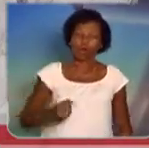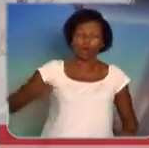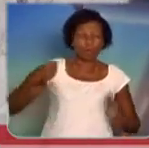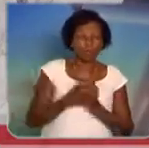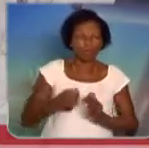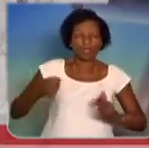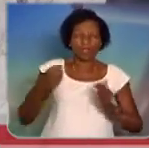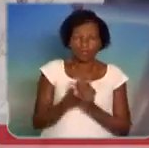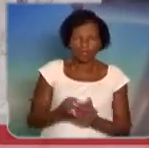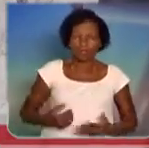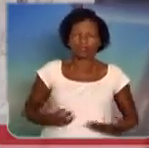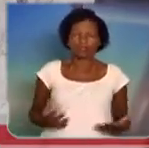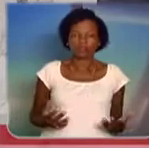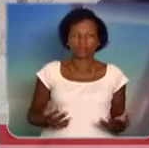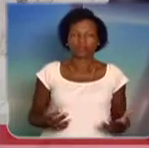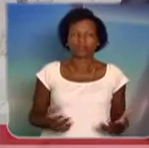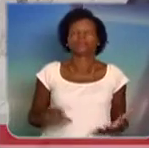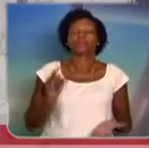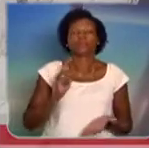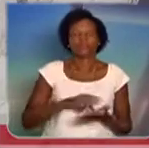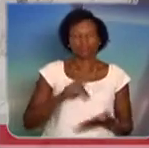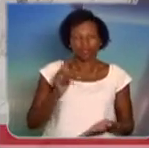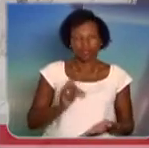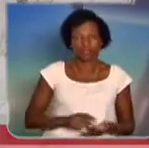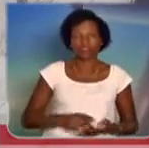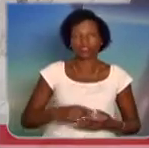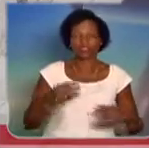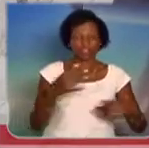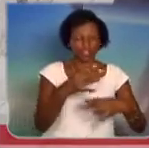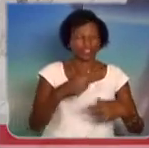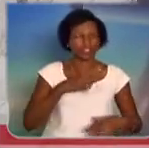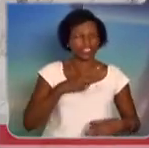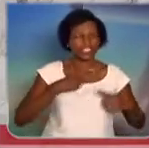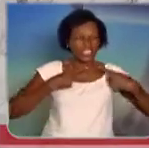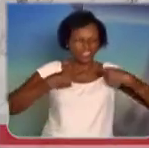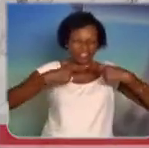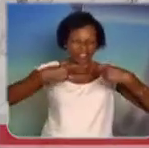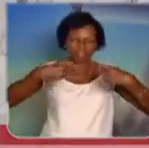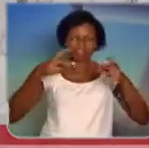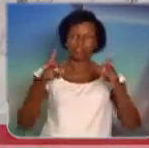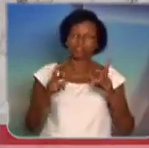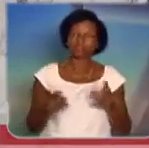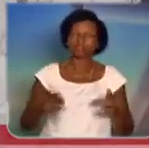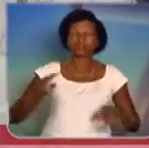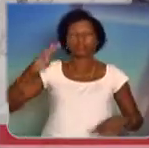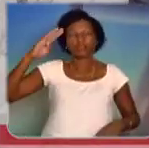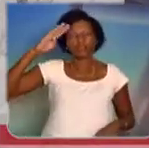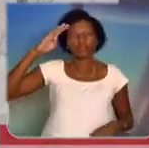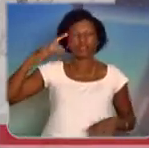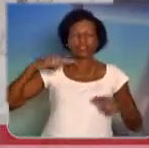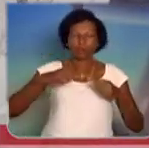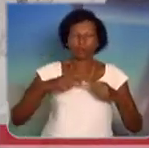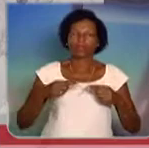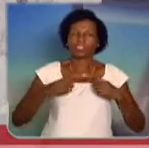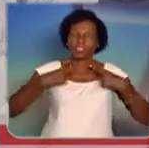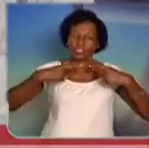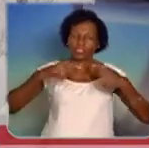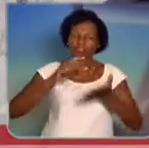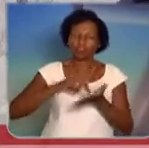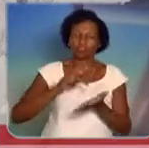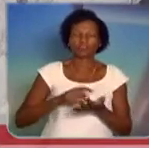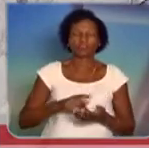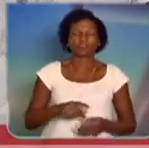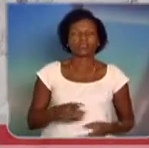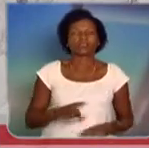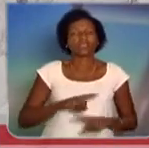apesar que o combate existe, hoje a guerreira urbana. Mas a lei, a nossa lei é totalmente falha, porque ela protege o criminoso